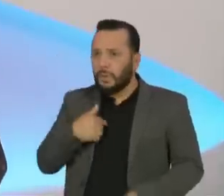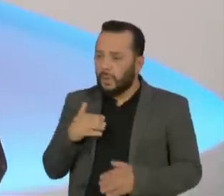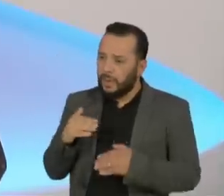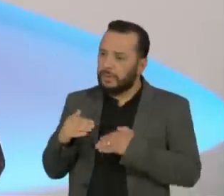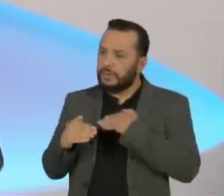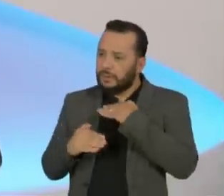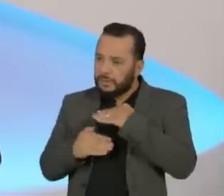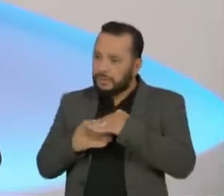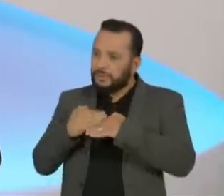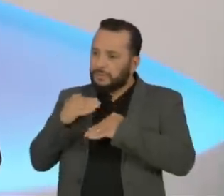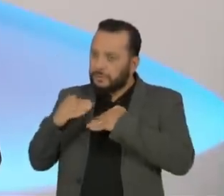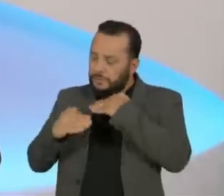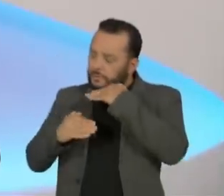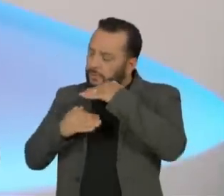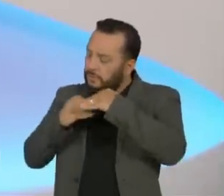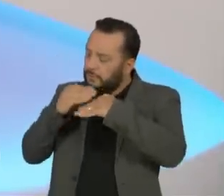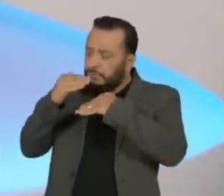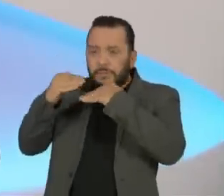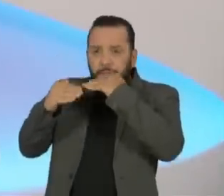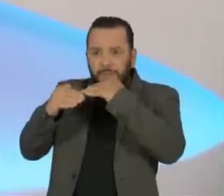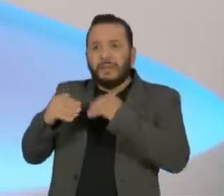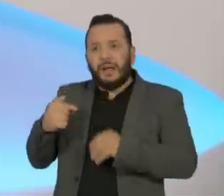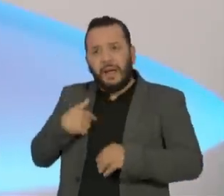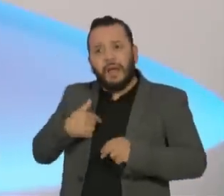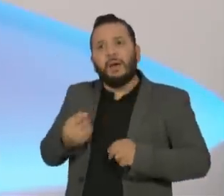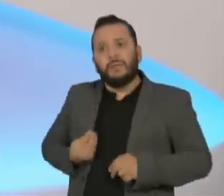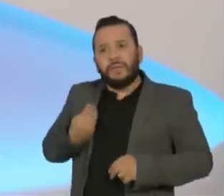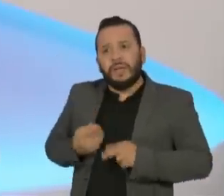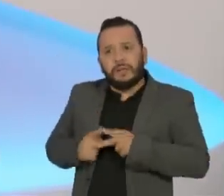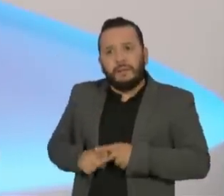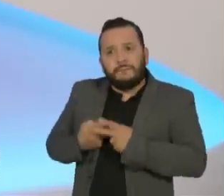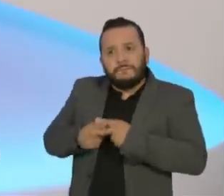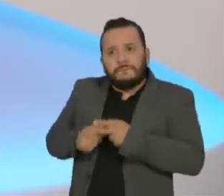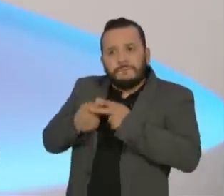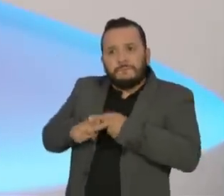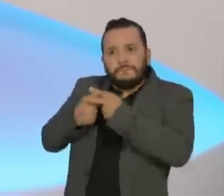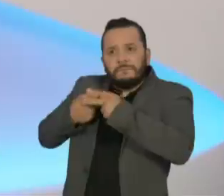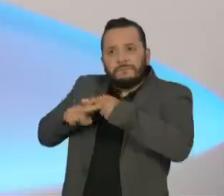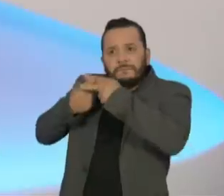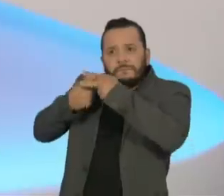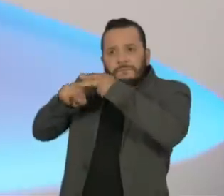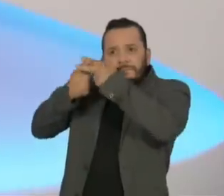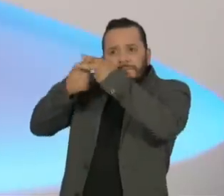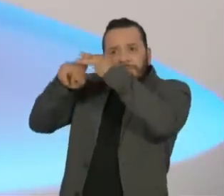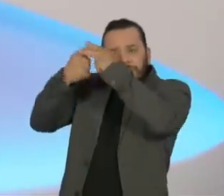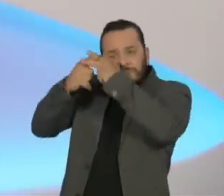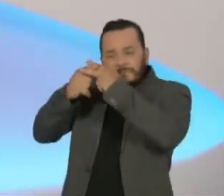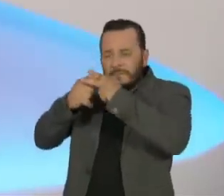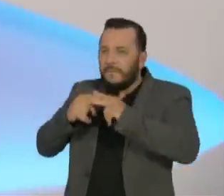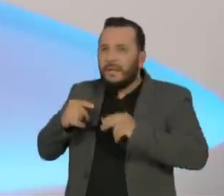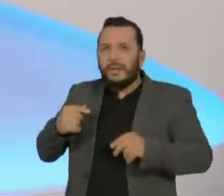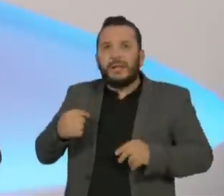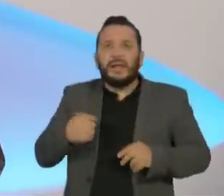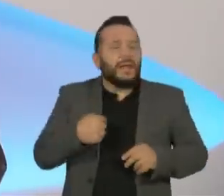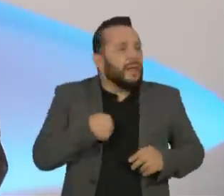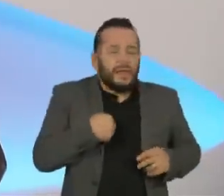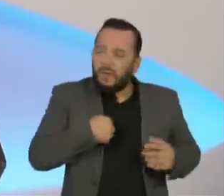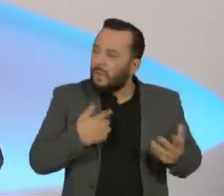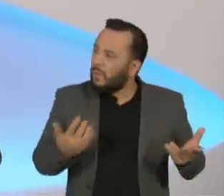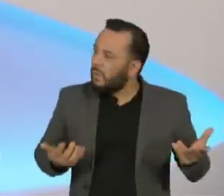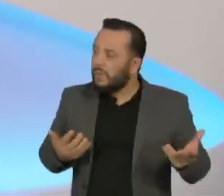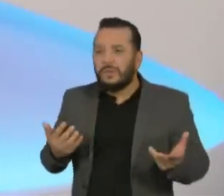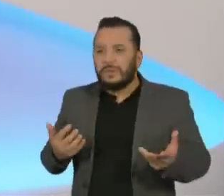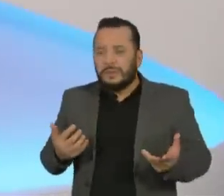melhor do que eu sempre fui, porque me esmero e sou muito rigoroso comigo. Talvez seja isso, eu sou um cara muito